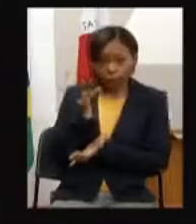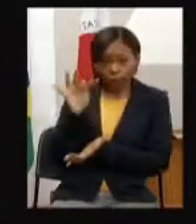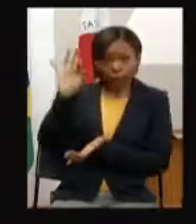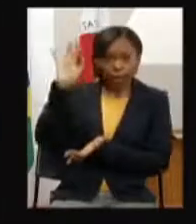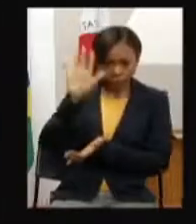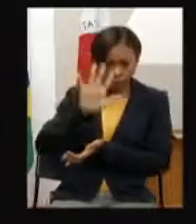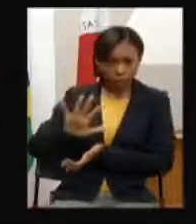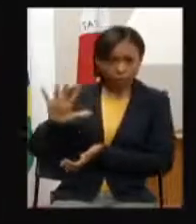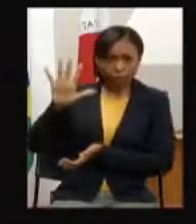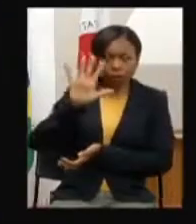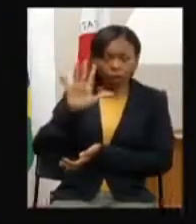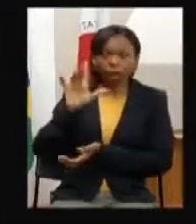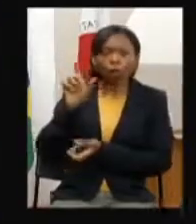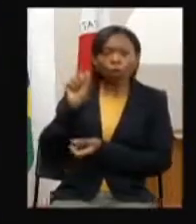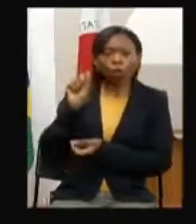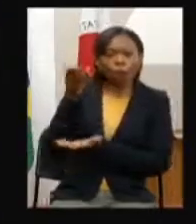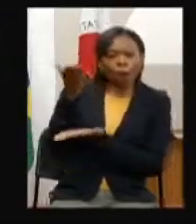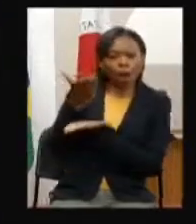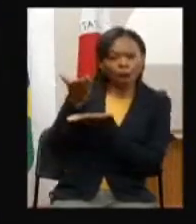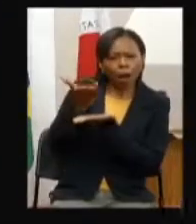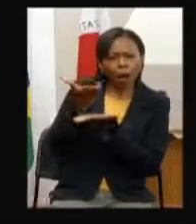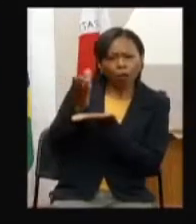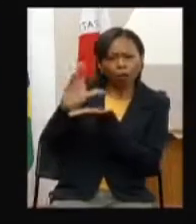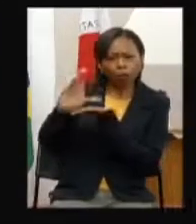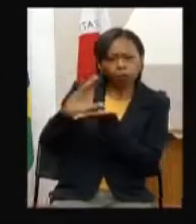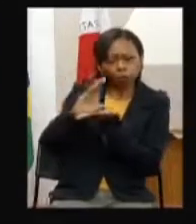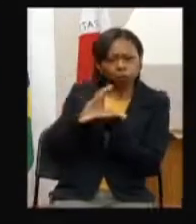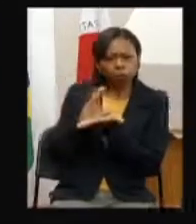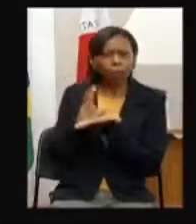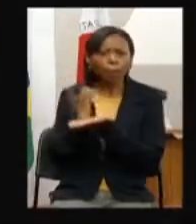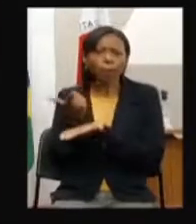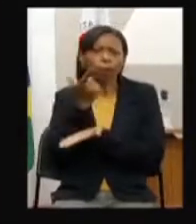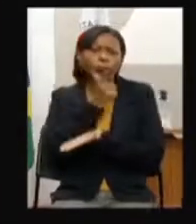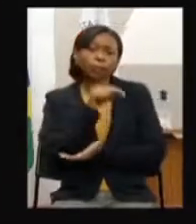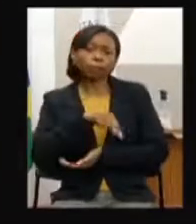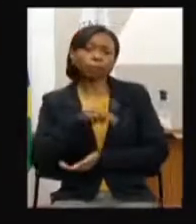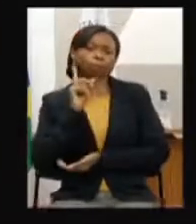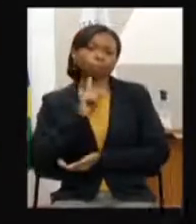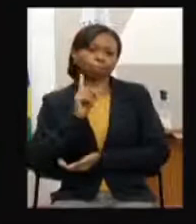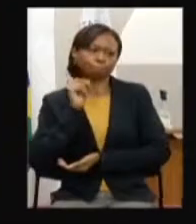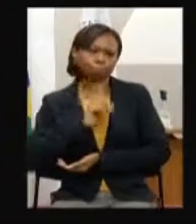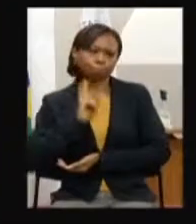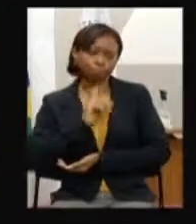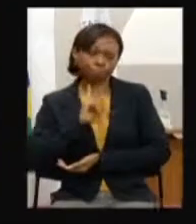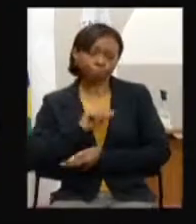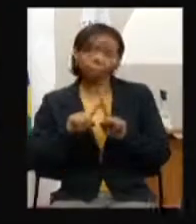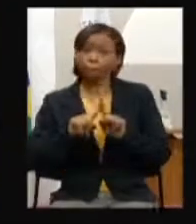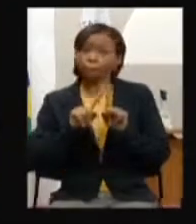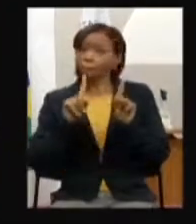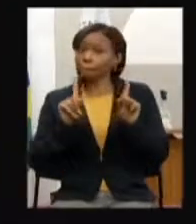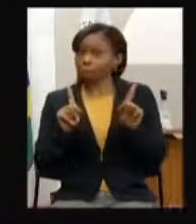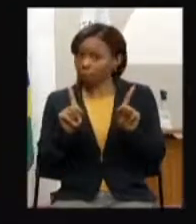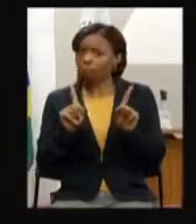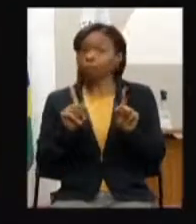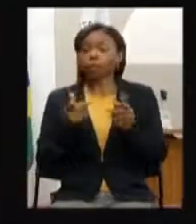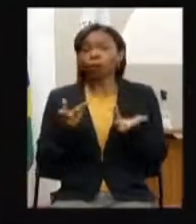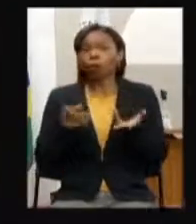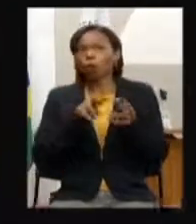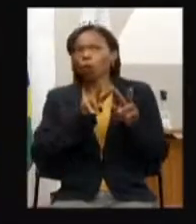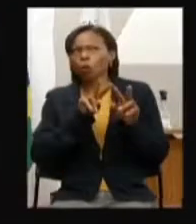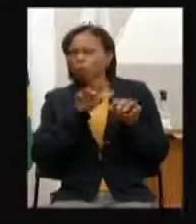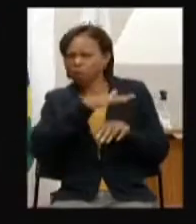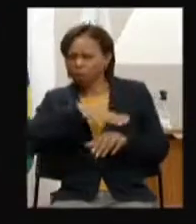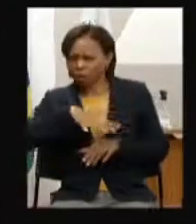para que a gente possa atrair investimentos aqui para Minas Gerais mas no âmbito aí da Segov